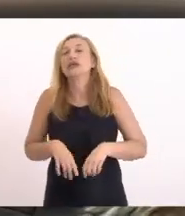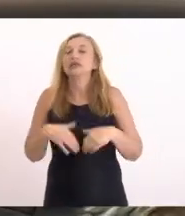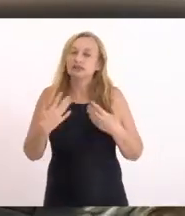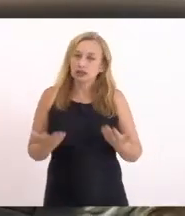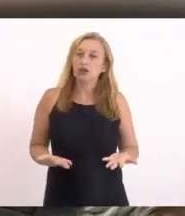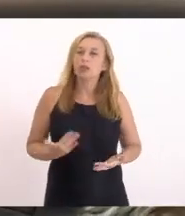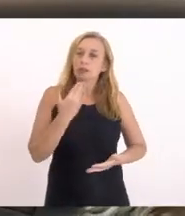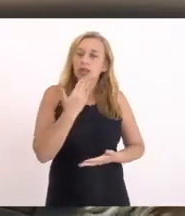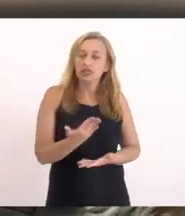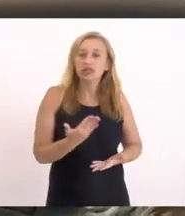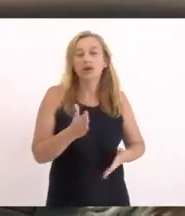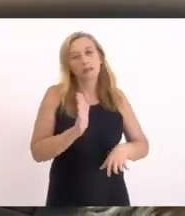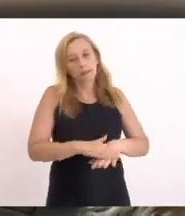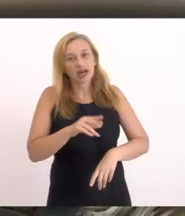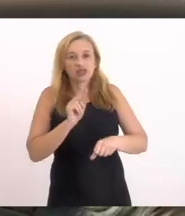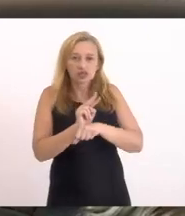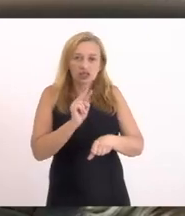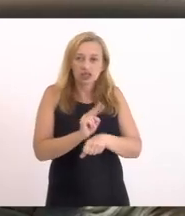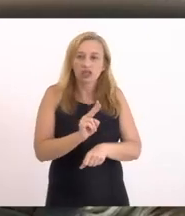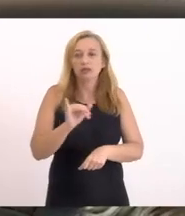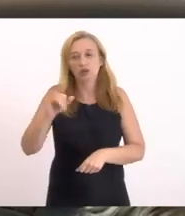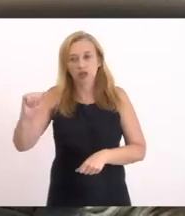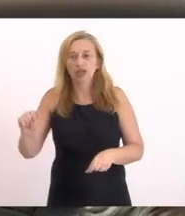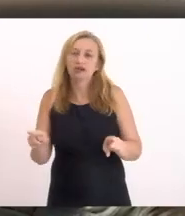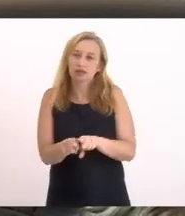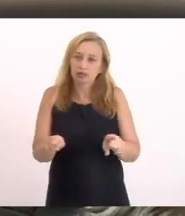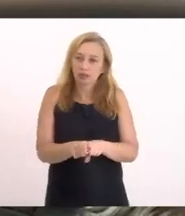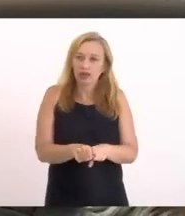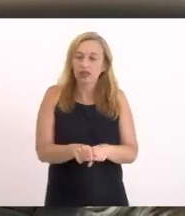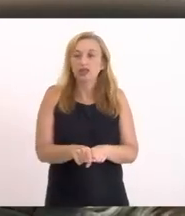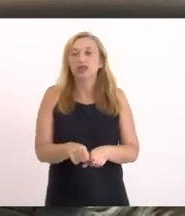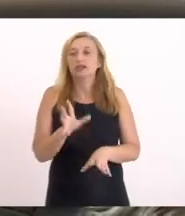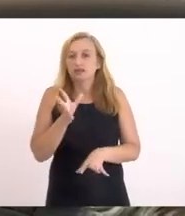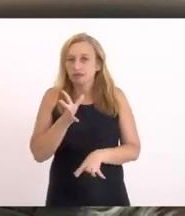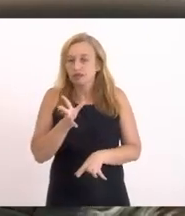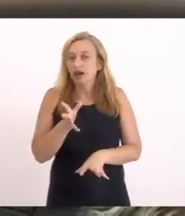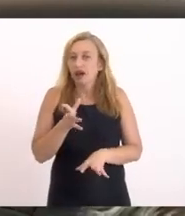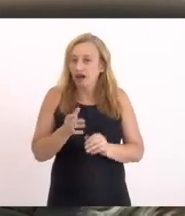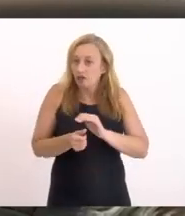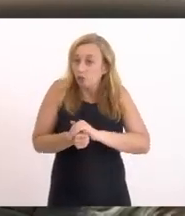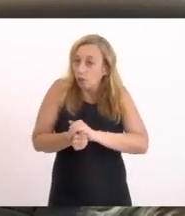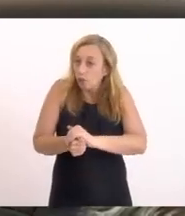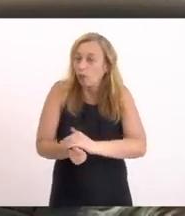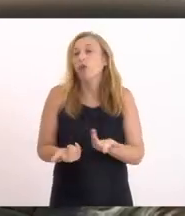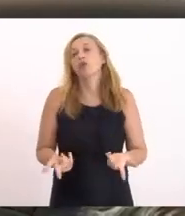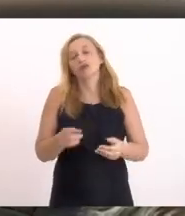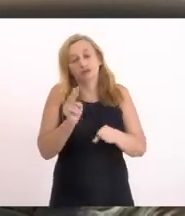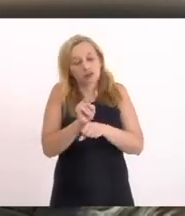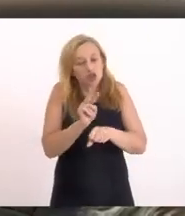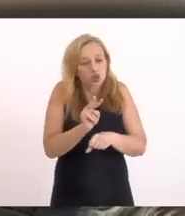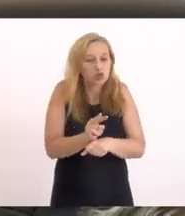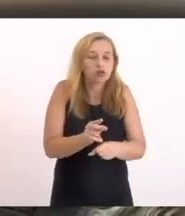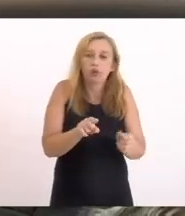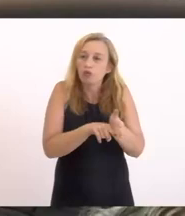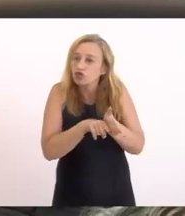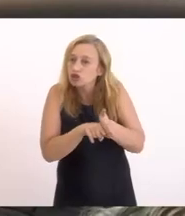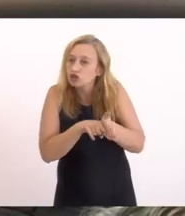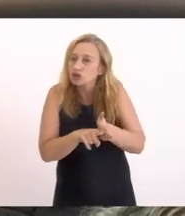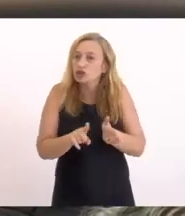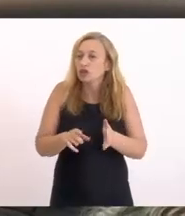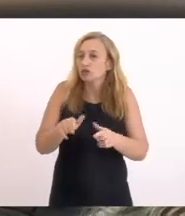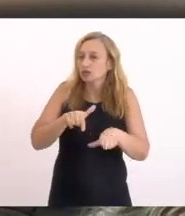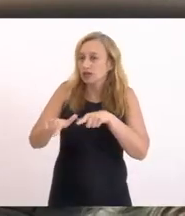assim Eu pedi mais fiscalização Pela parte do INEA Também Porque o INEA Está muito fraco Em relação A fiscalização E as